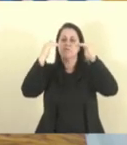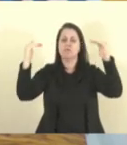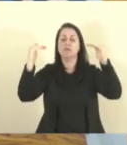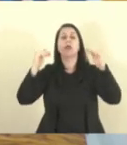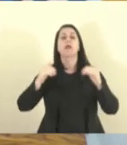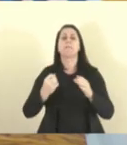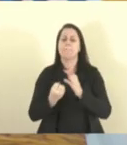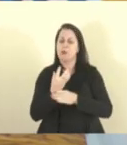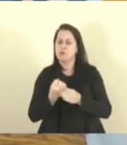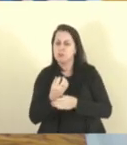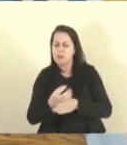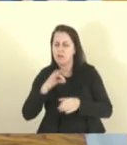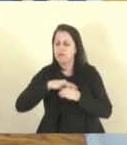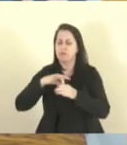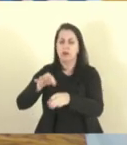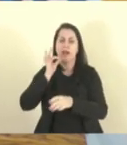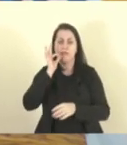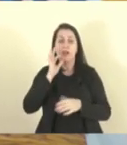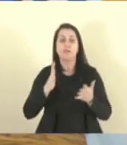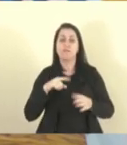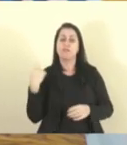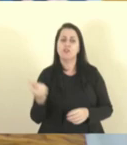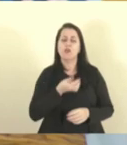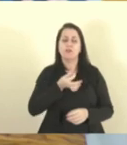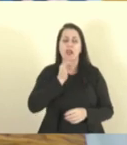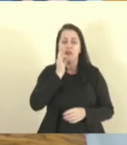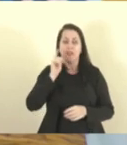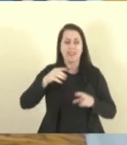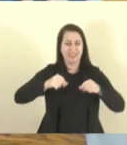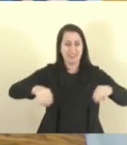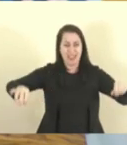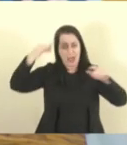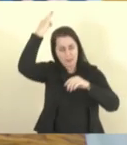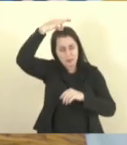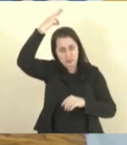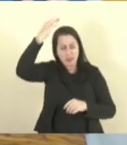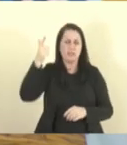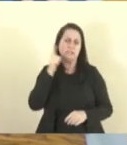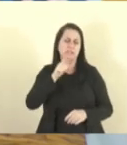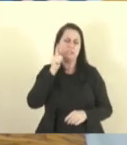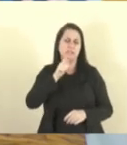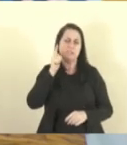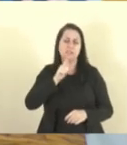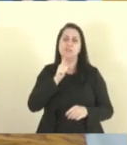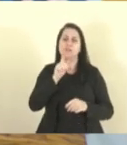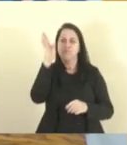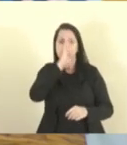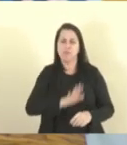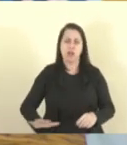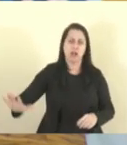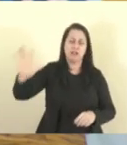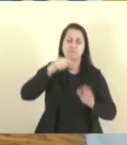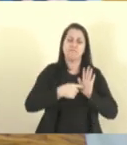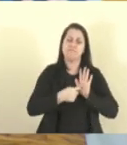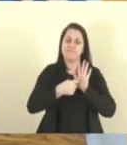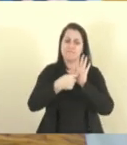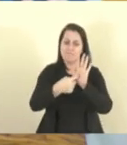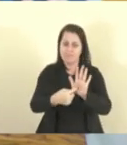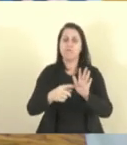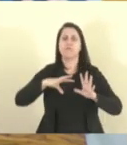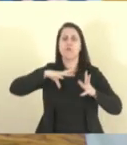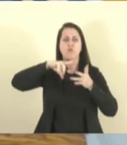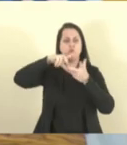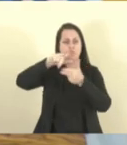cafés. Nosso café, originado das terras capixabas, tem conquistado o merecido destaque nacional e internacional,